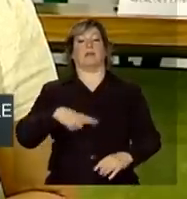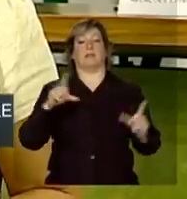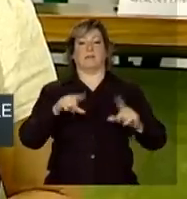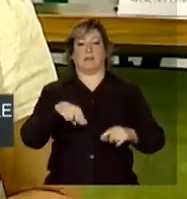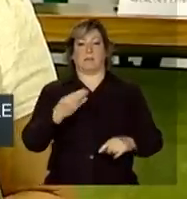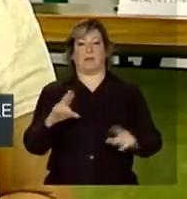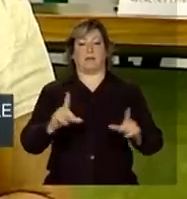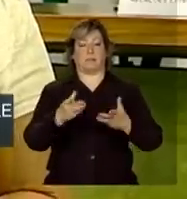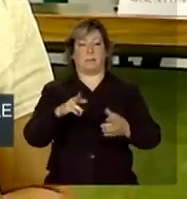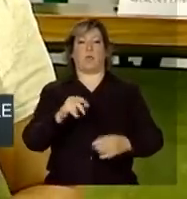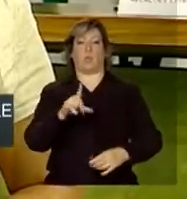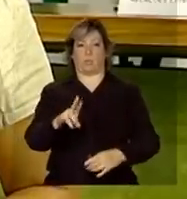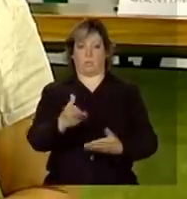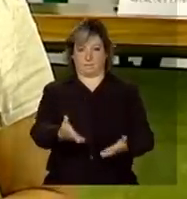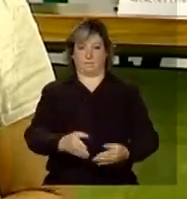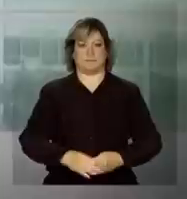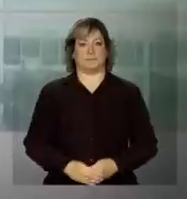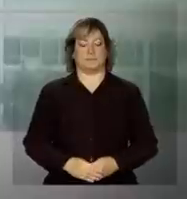TV NBR.